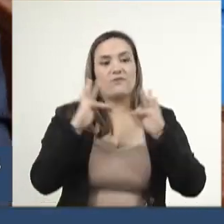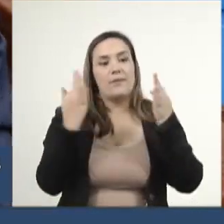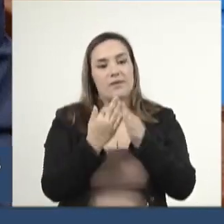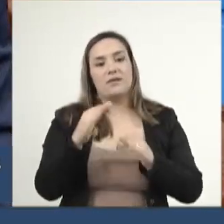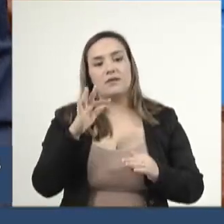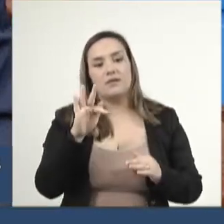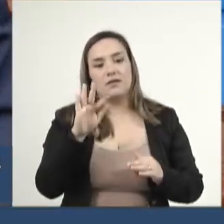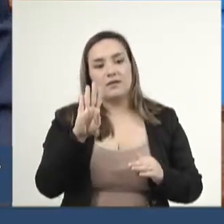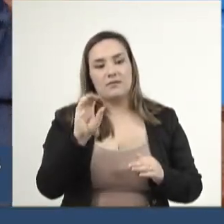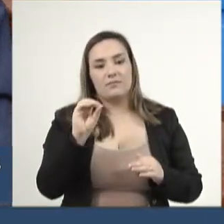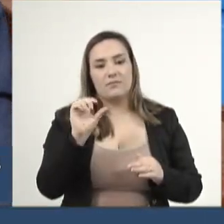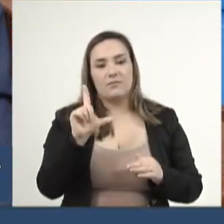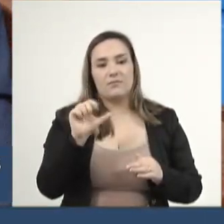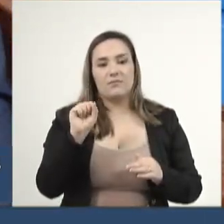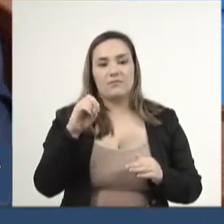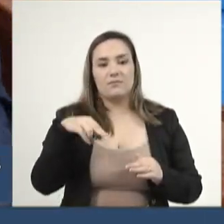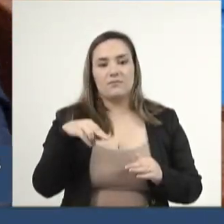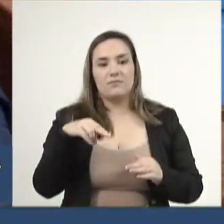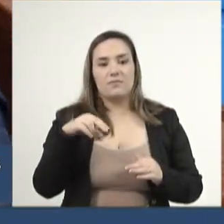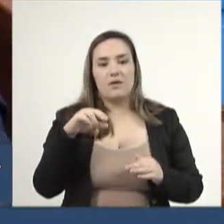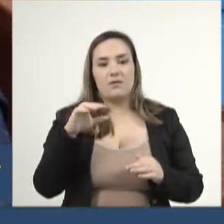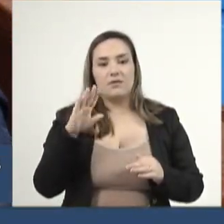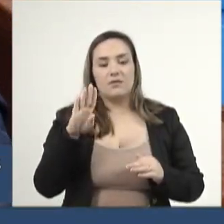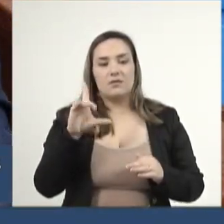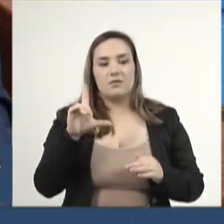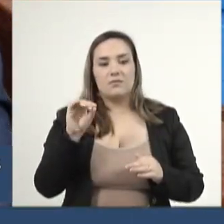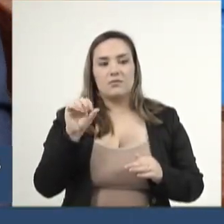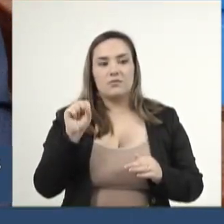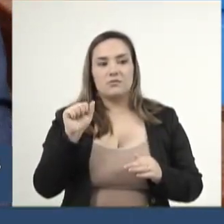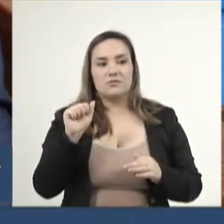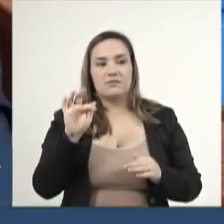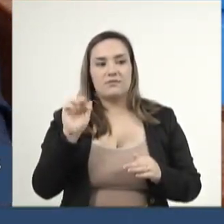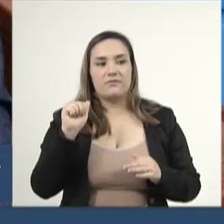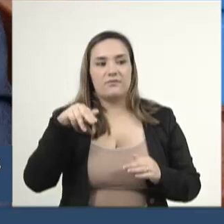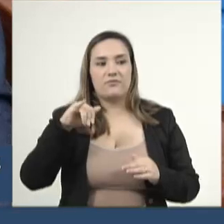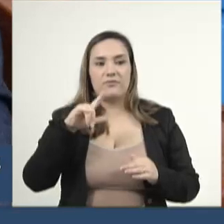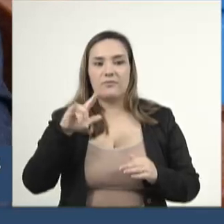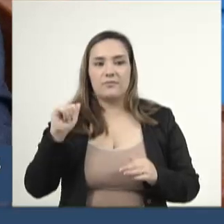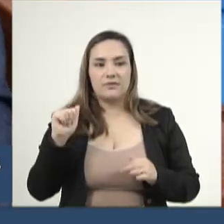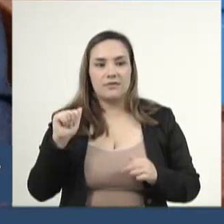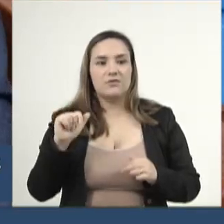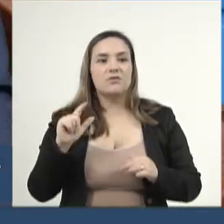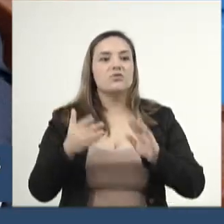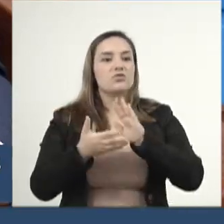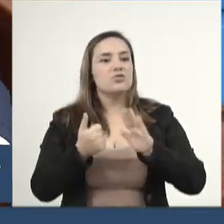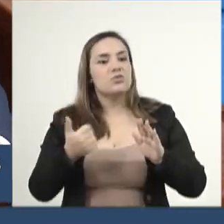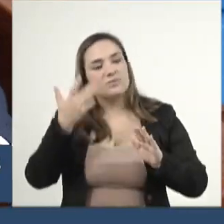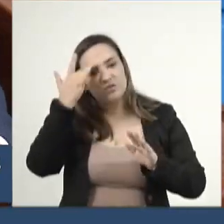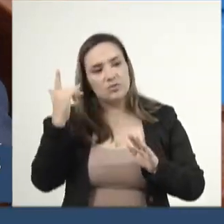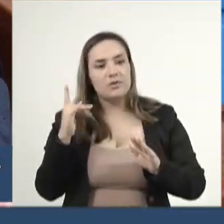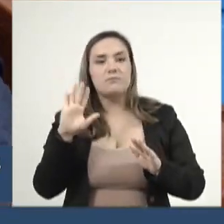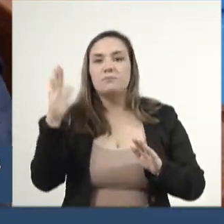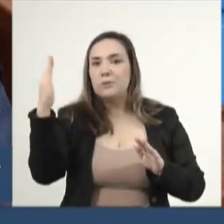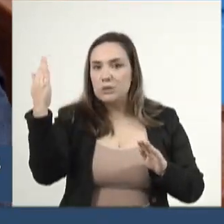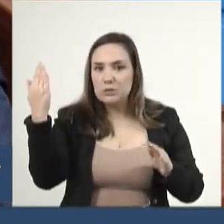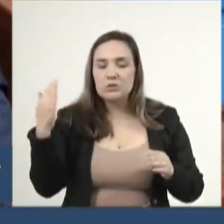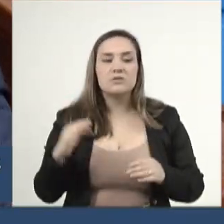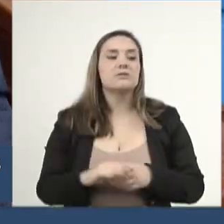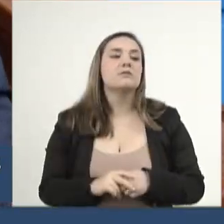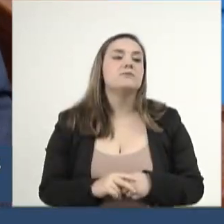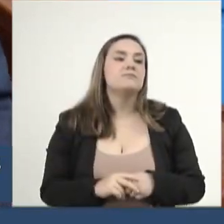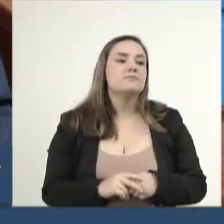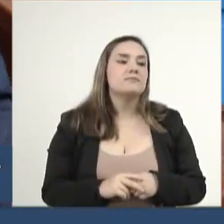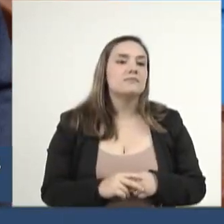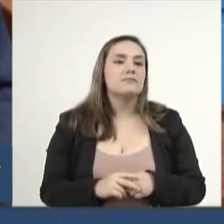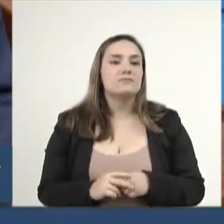que está passando por uma reestruturação e tirando todas as fraudes que foram colocadas. Nós trouxemos de volta o